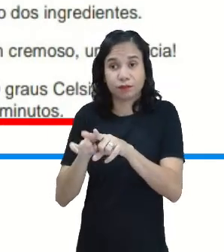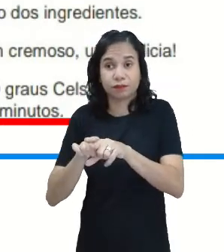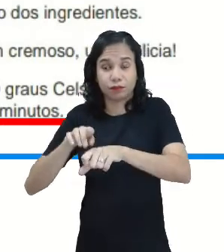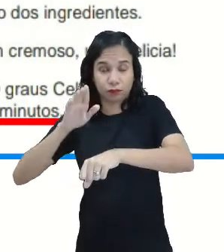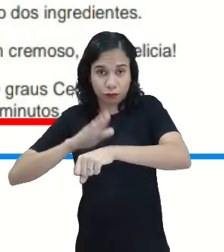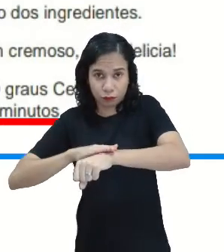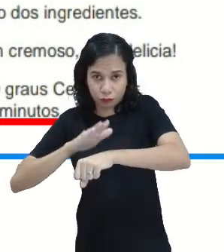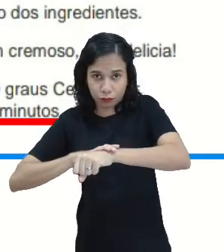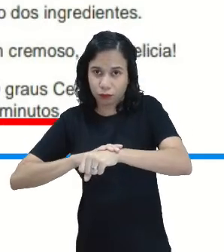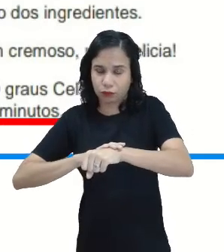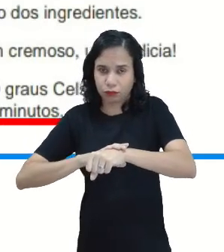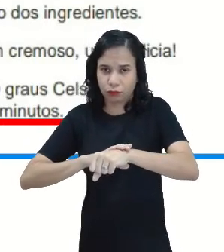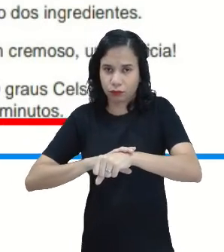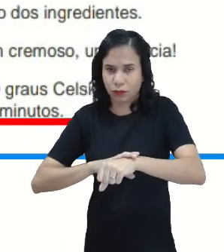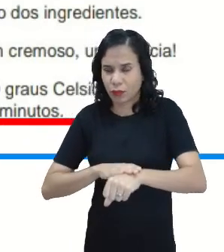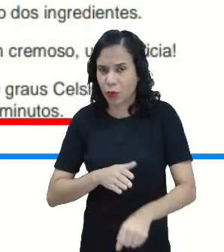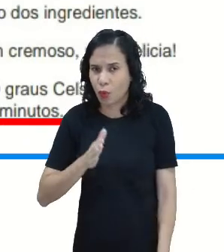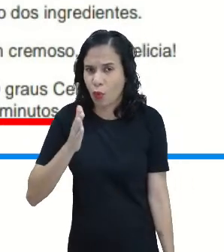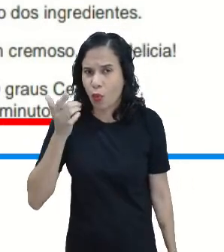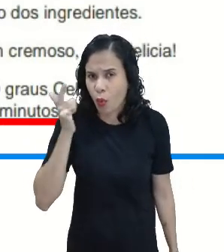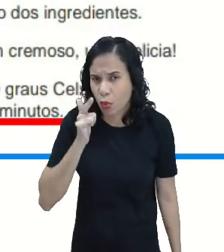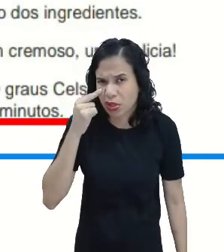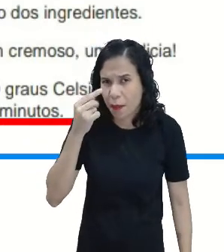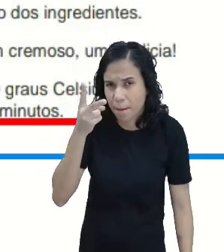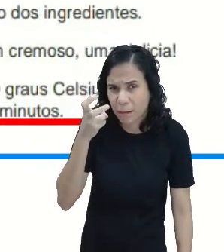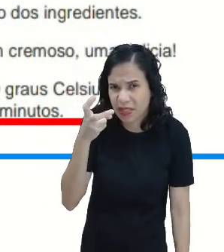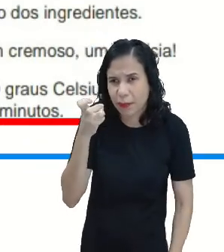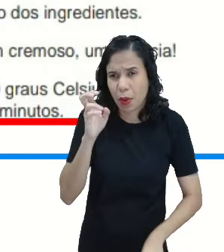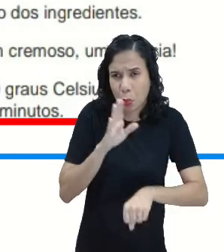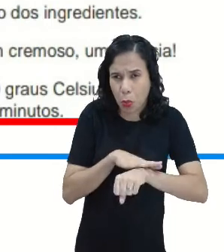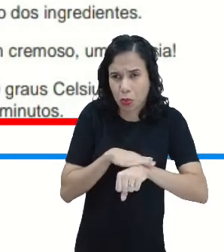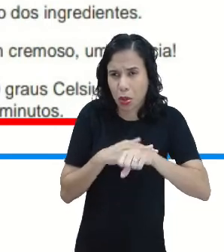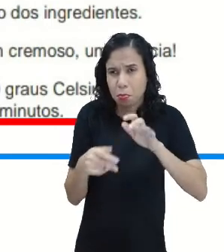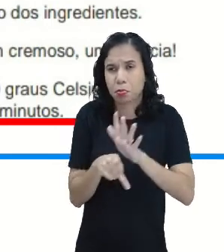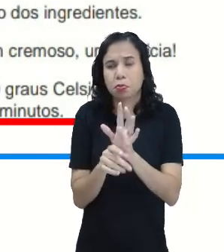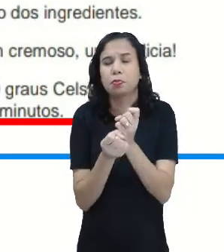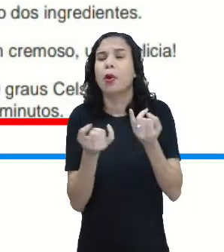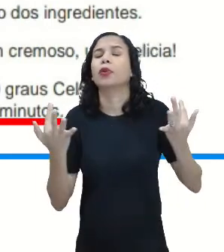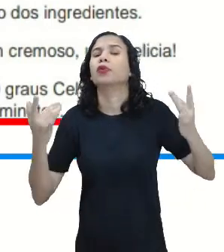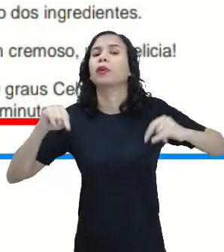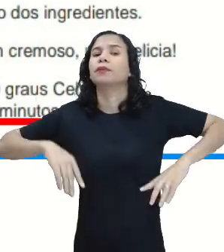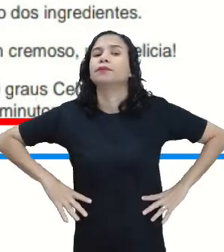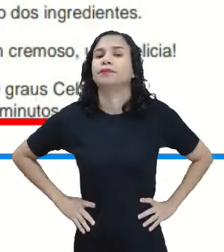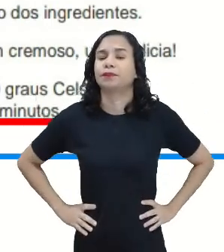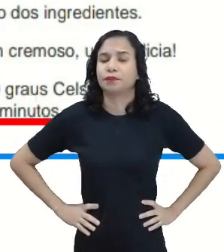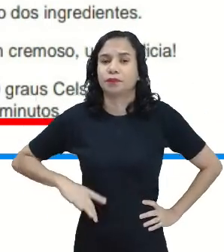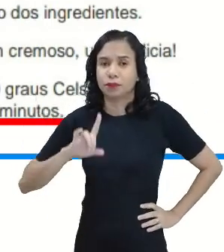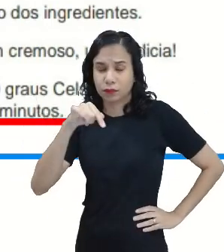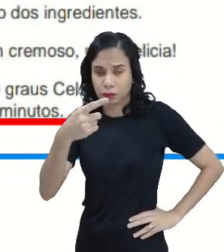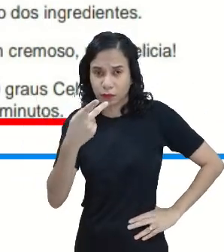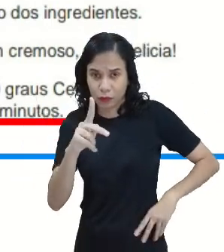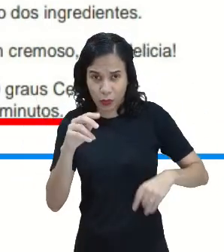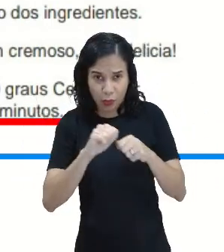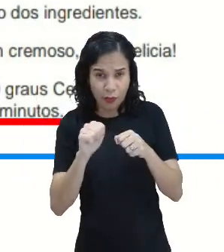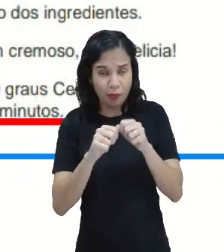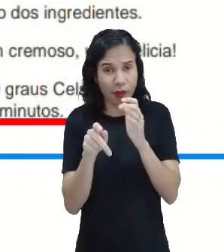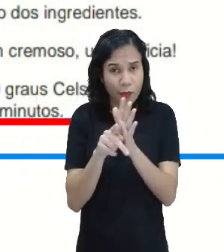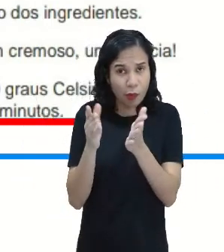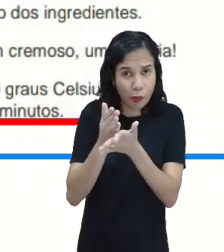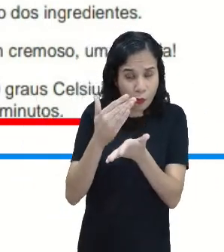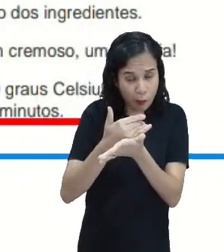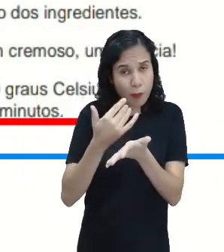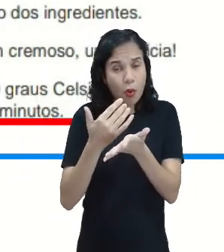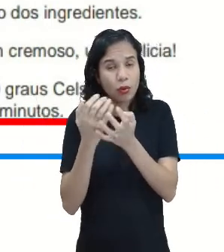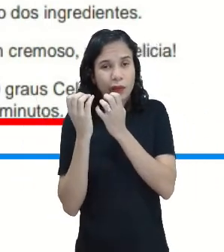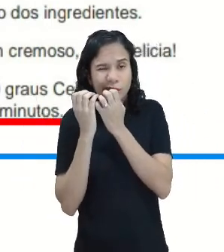de preparo. Será que vocês conseguem identificar o tempo de preparo nessa receita? Após realizar o bolo cremoso de